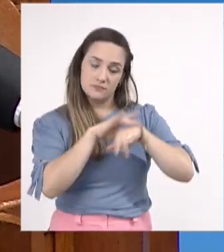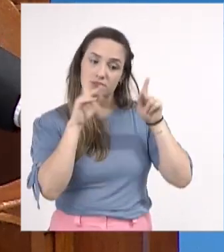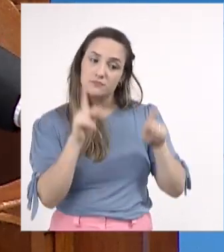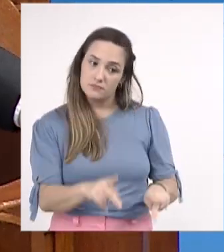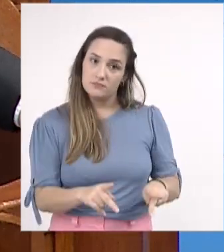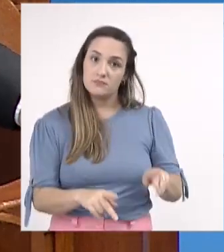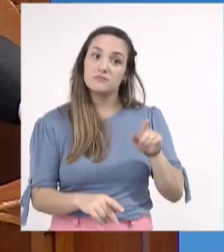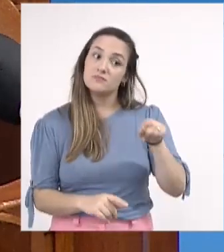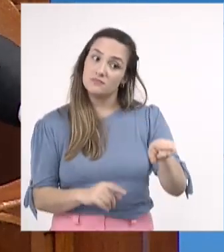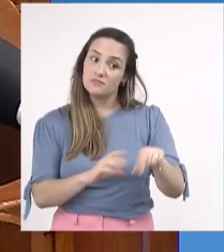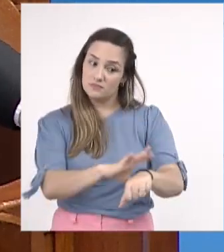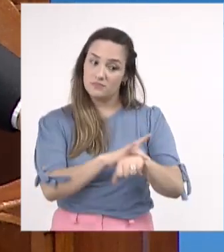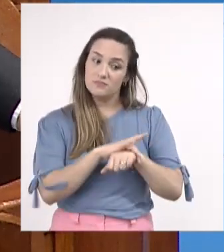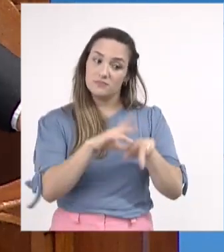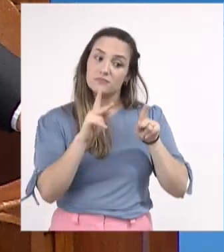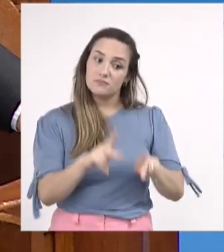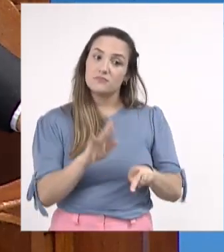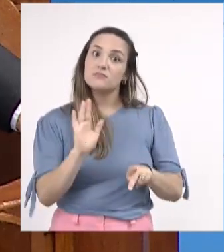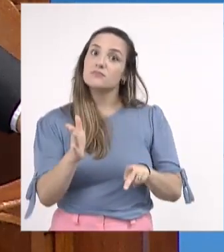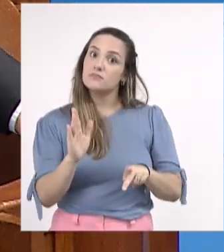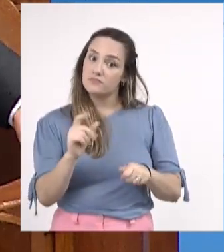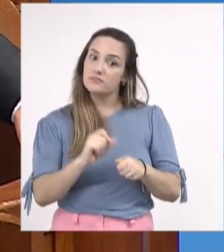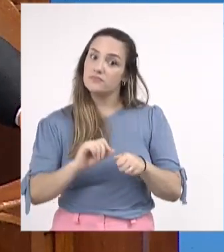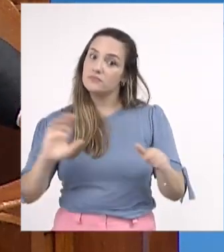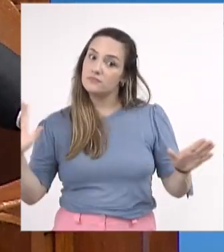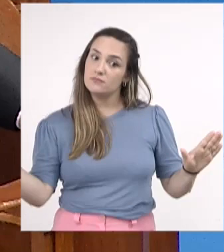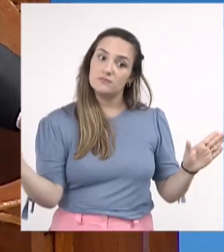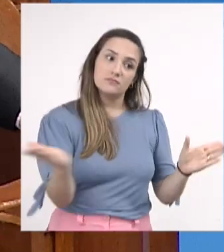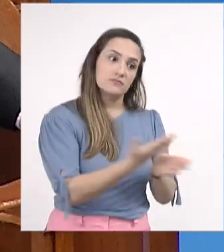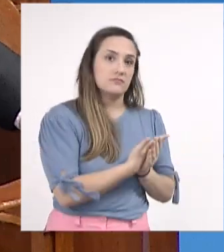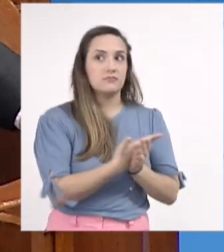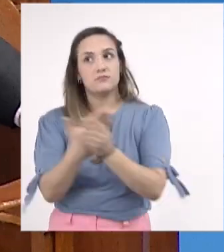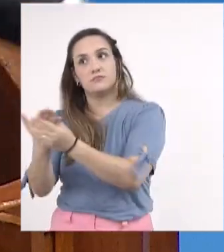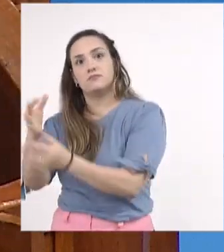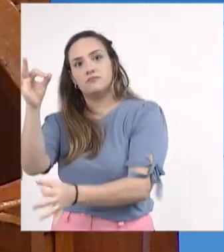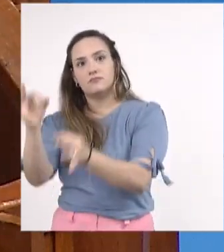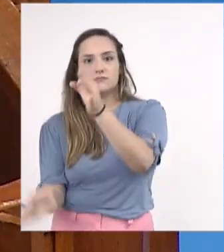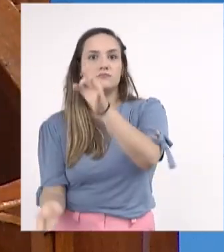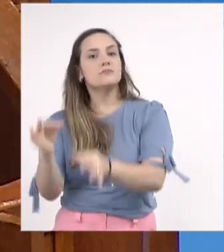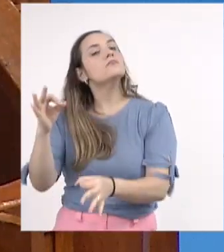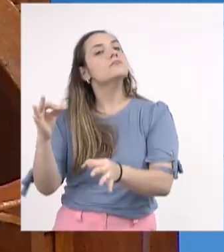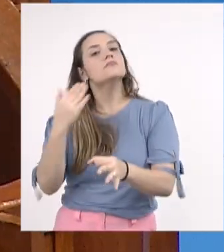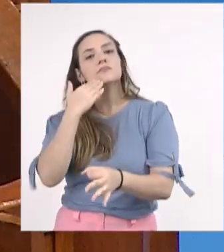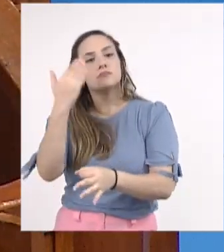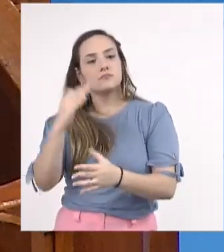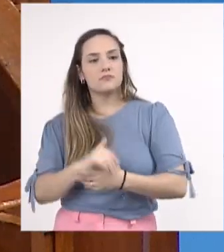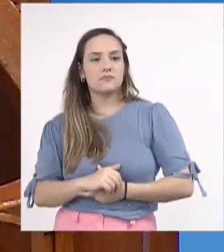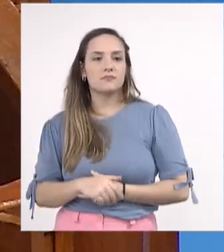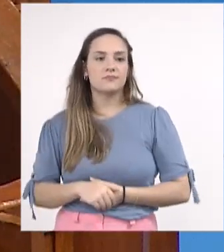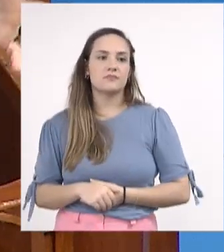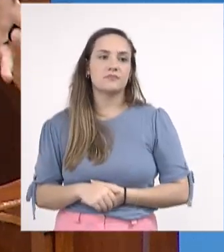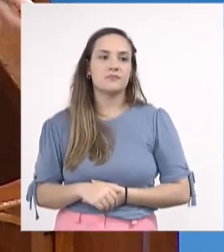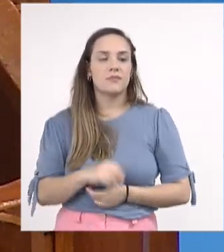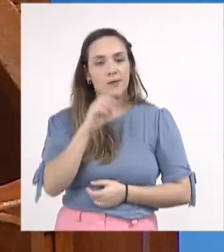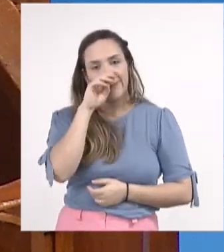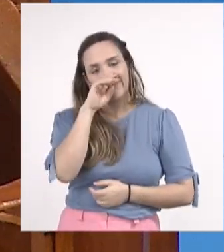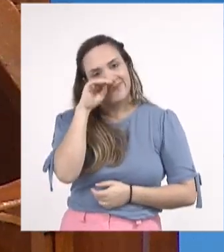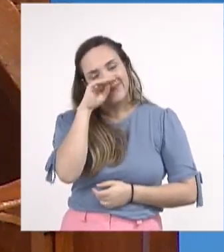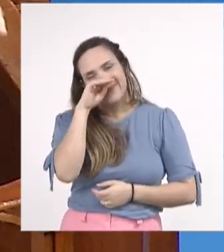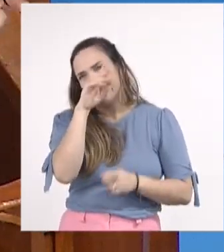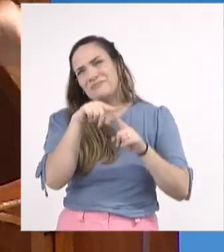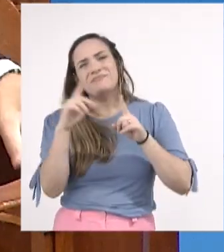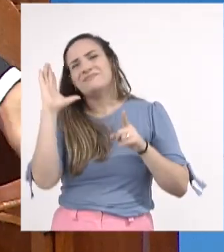Defensoria está preparando ações civis para entrar na Justiça, mas para que não haja essa demora,